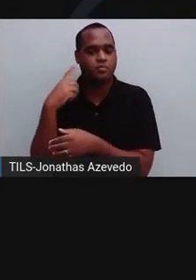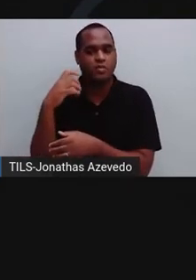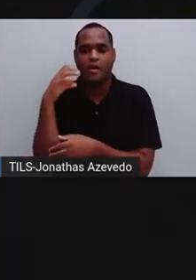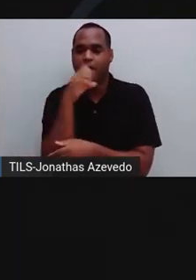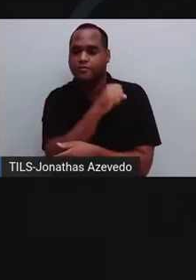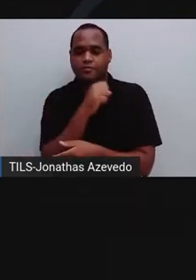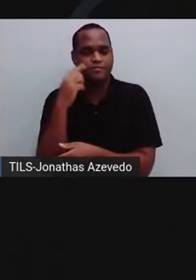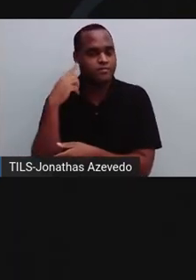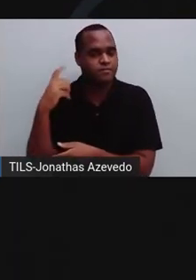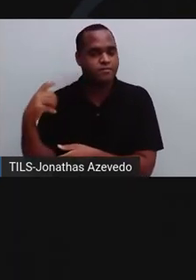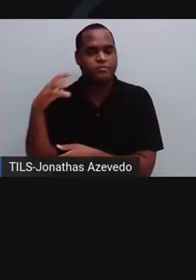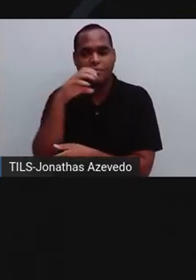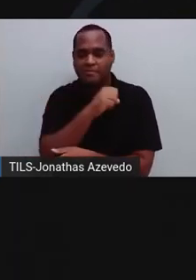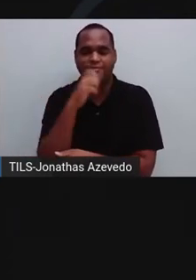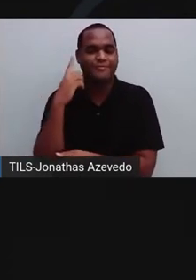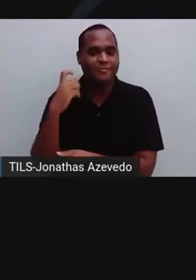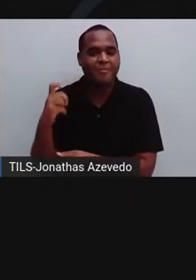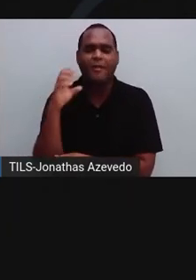emitidas sucessivamente.